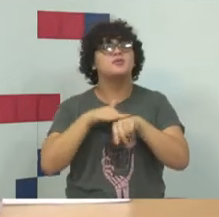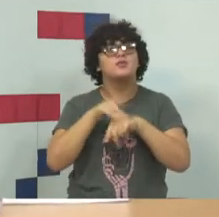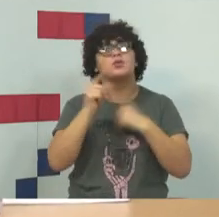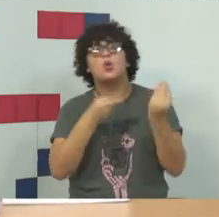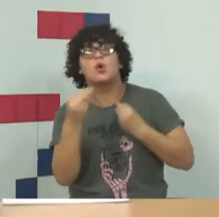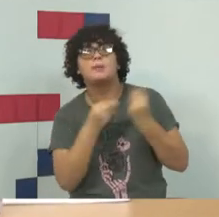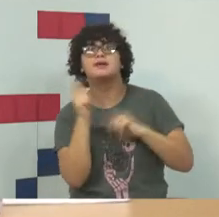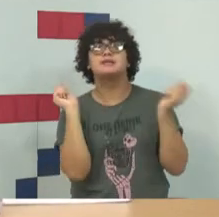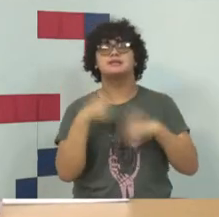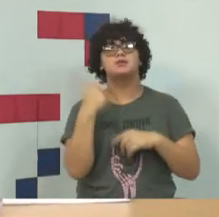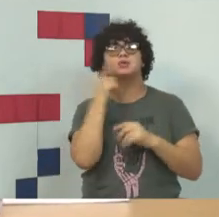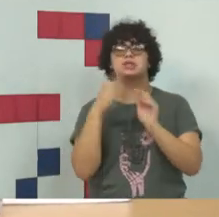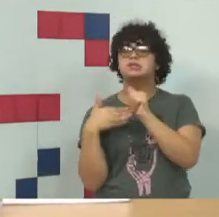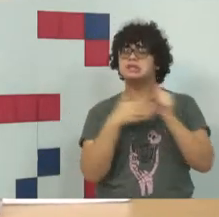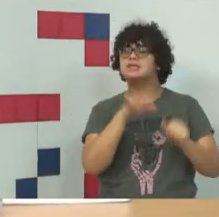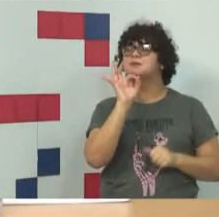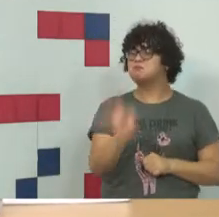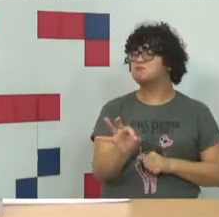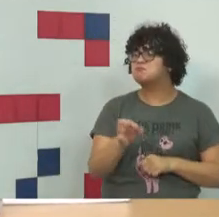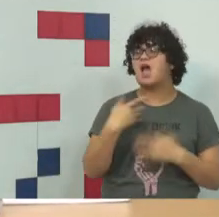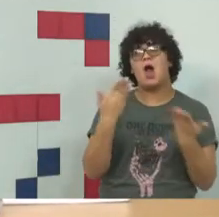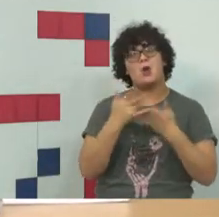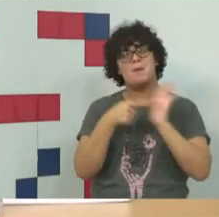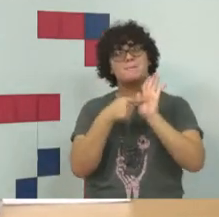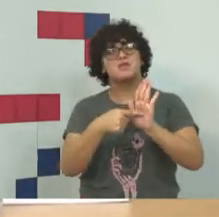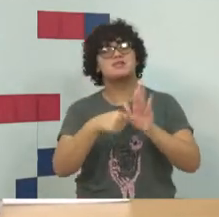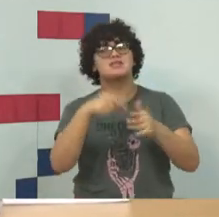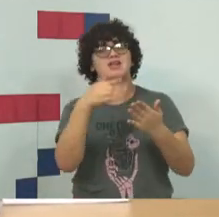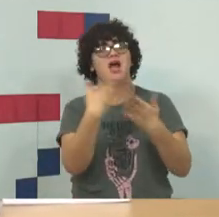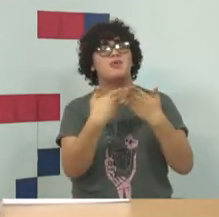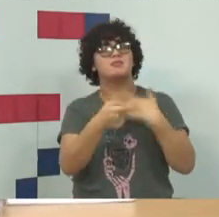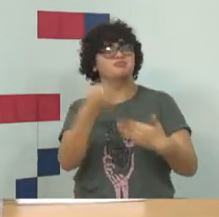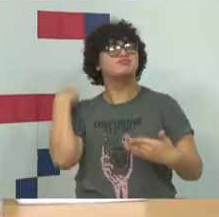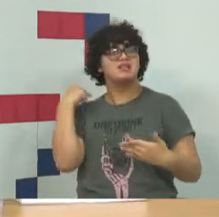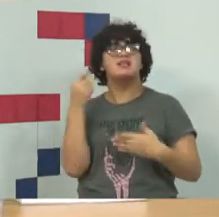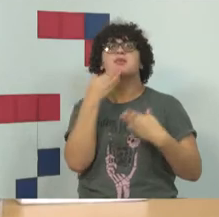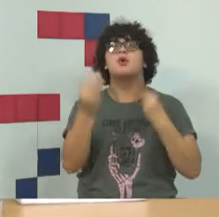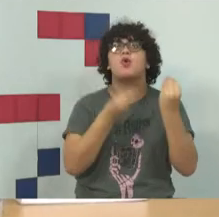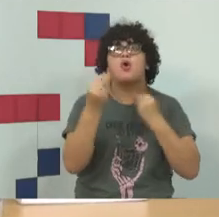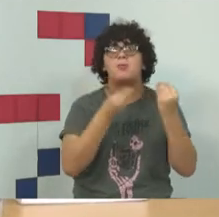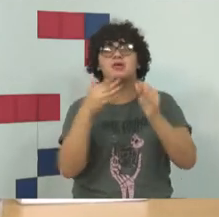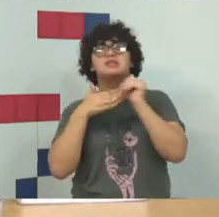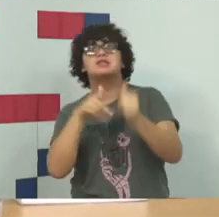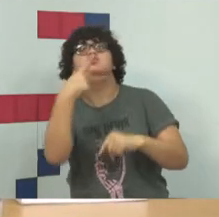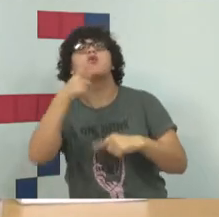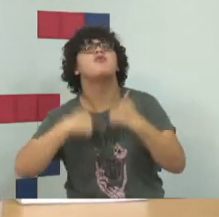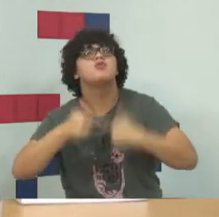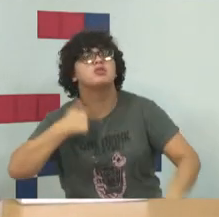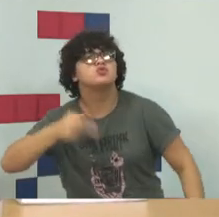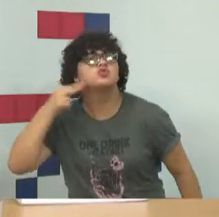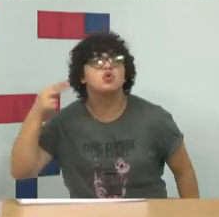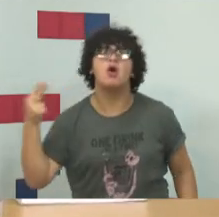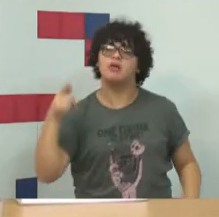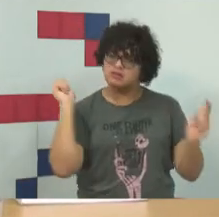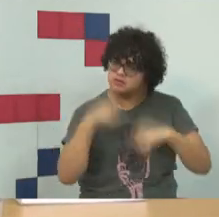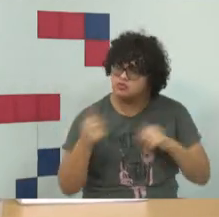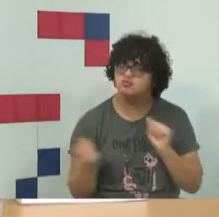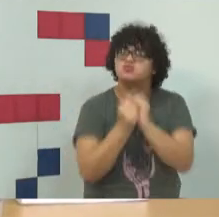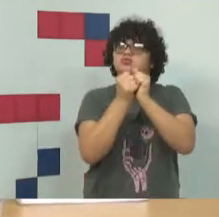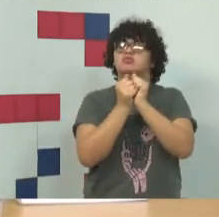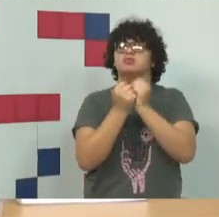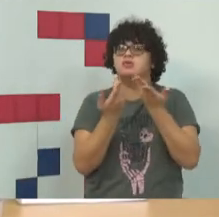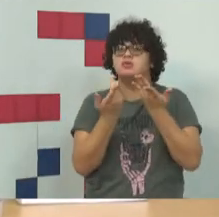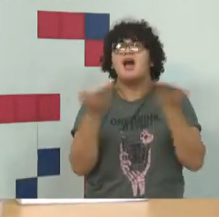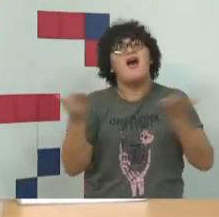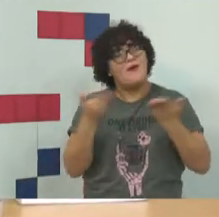e ele me disse, siga nessa área, e eu tenho, mostrei na semana passada, um prefácio dele dizendo, siga o seu sonho, vamos construir essa área juntos, e